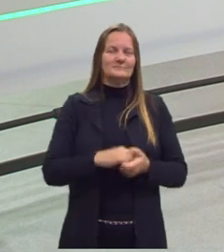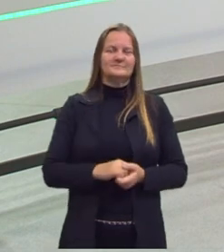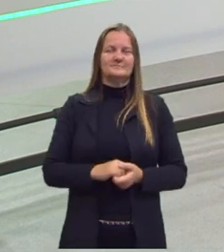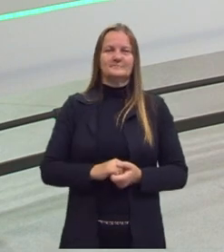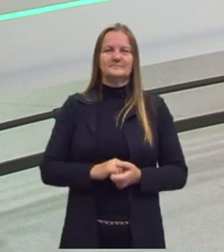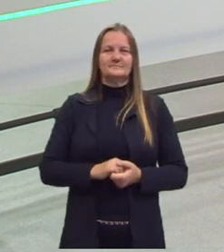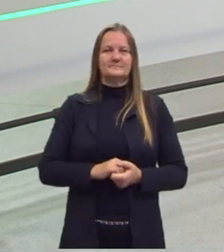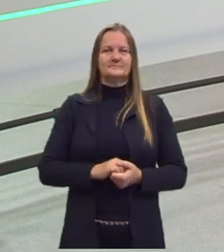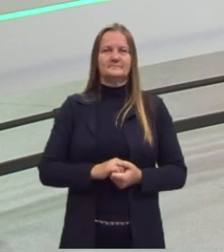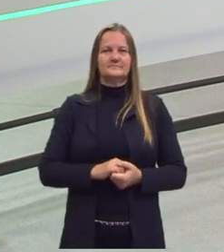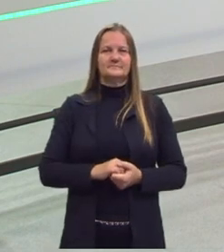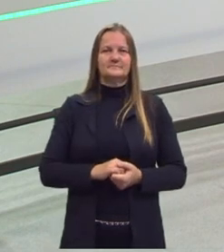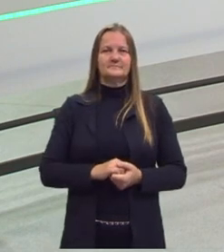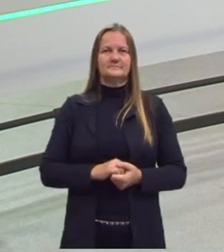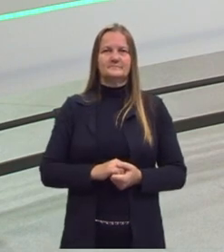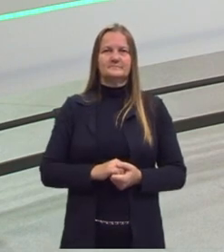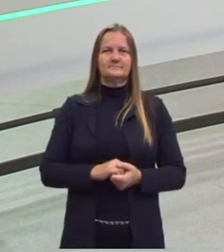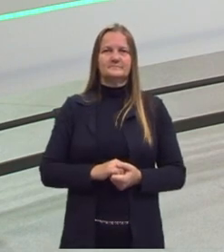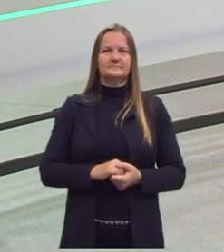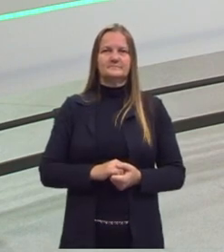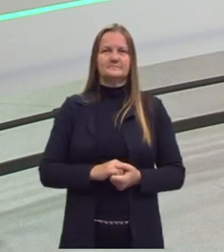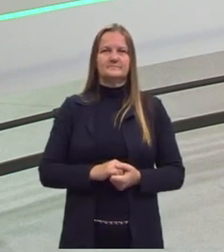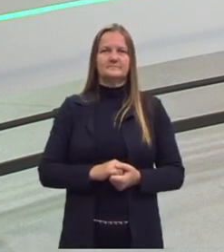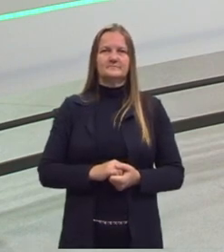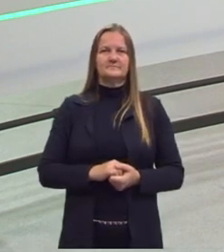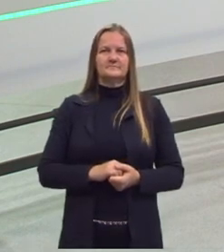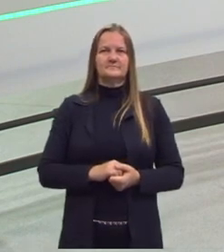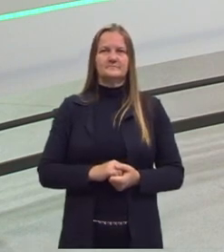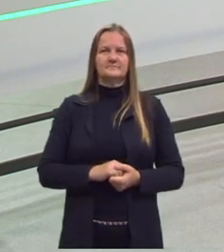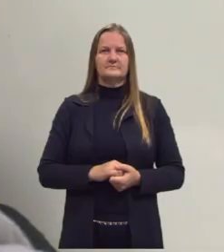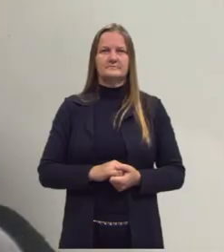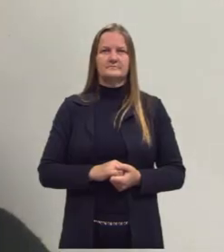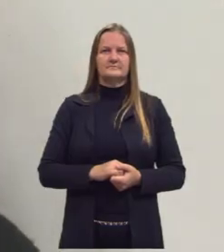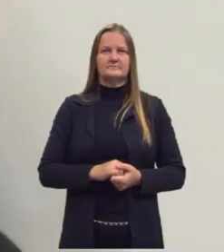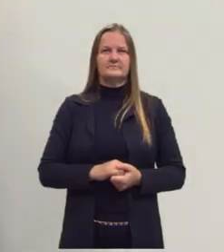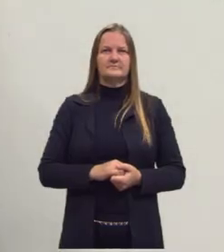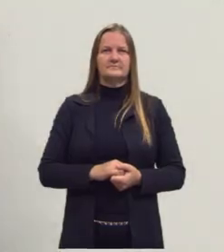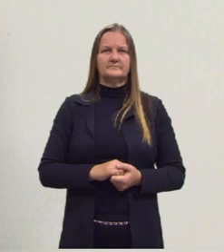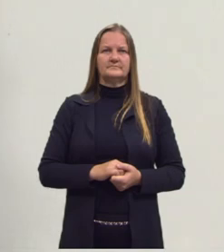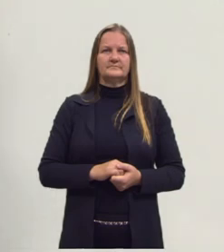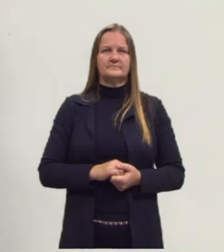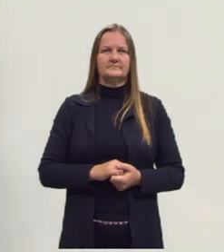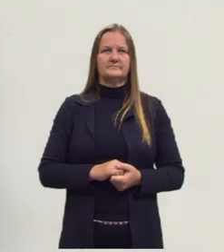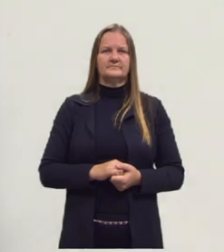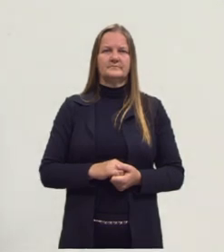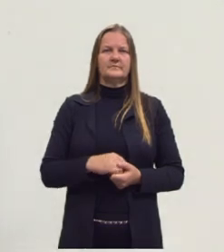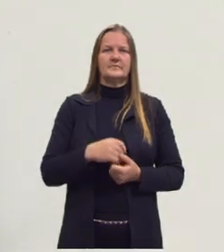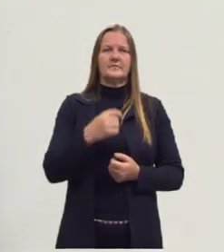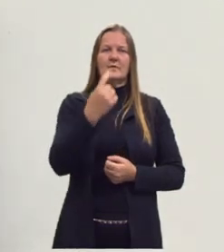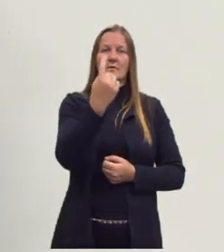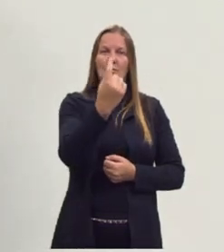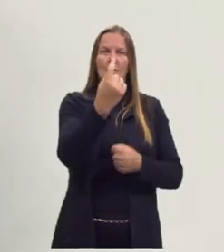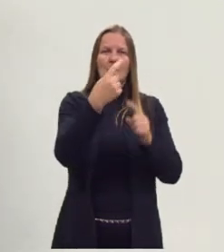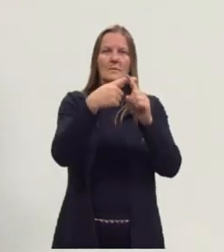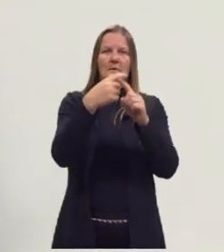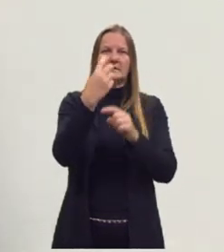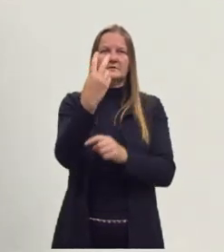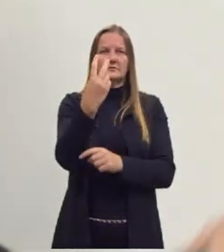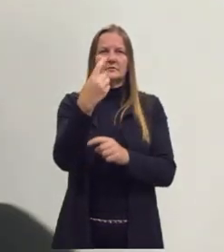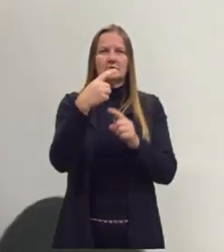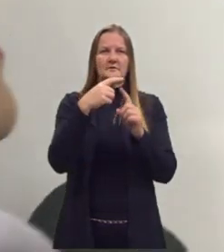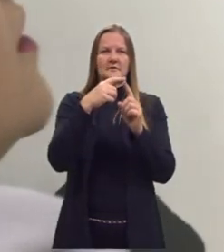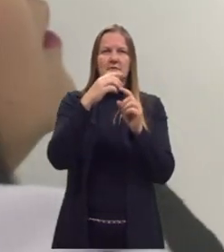do segundo, mais um do terceiro reagente.